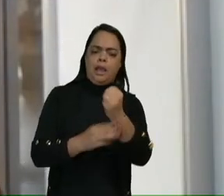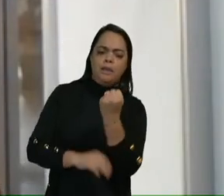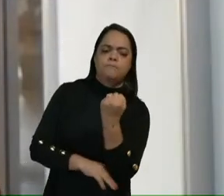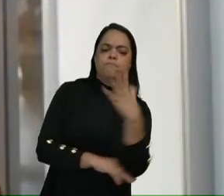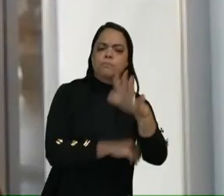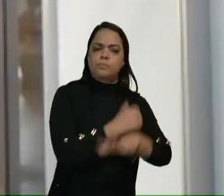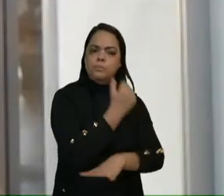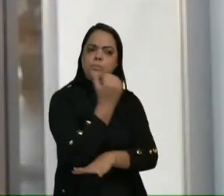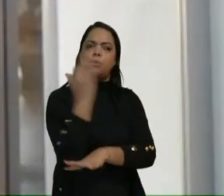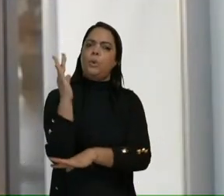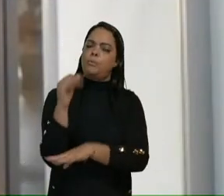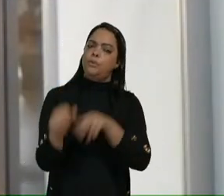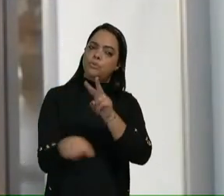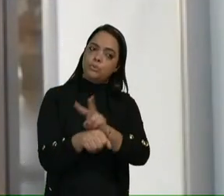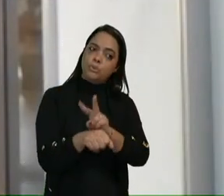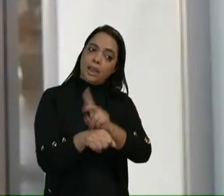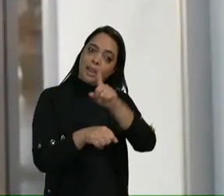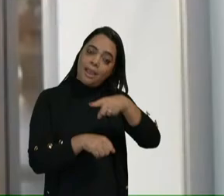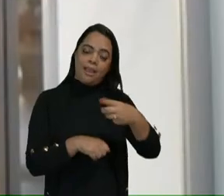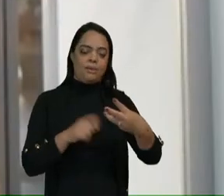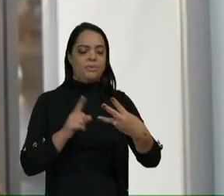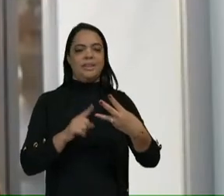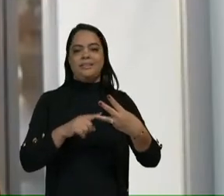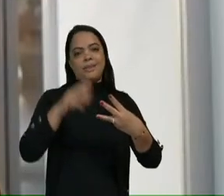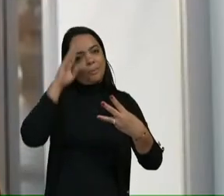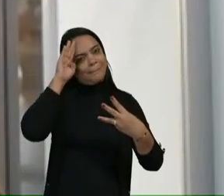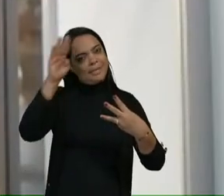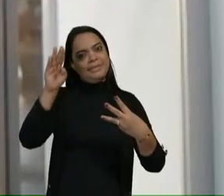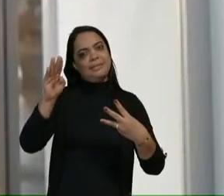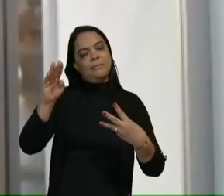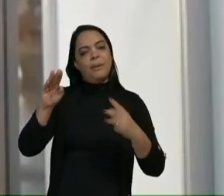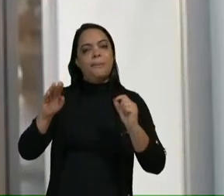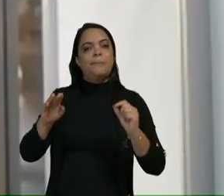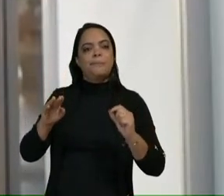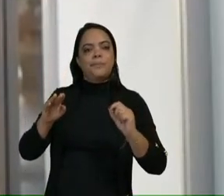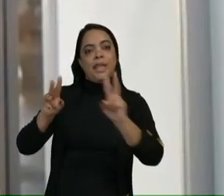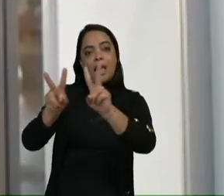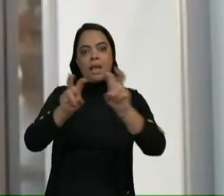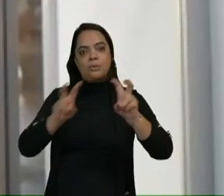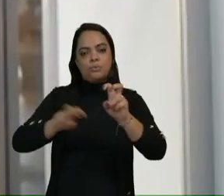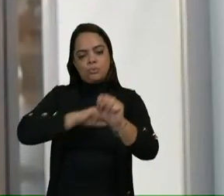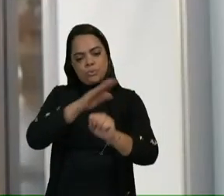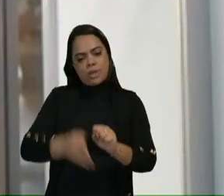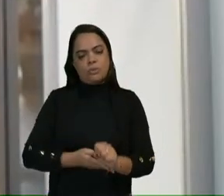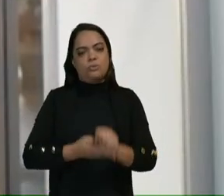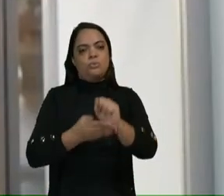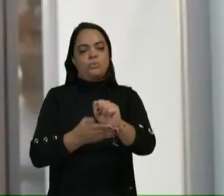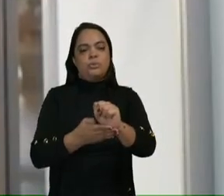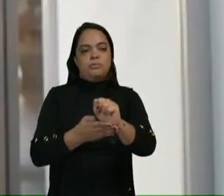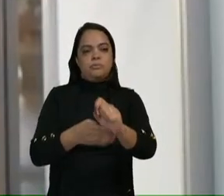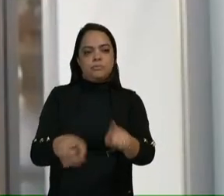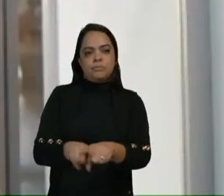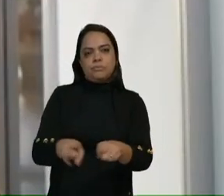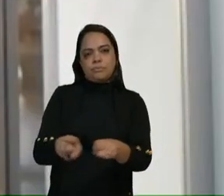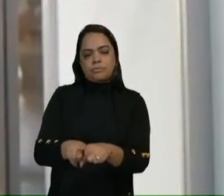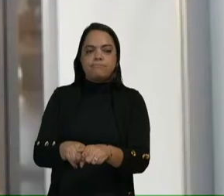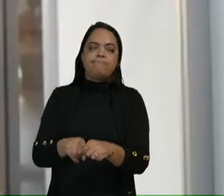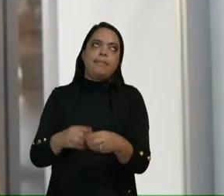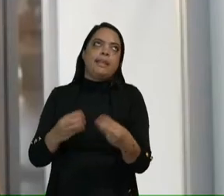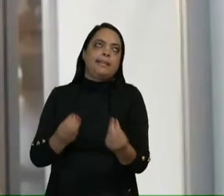de cuidado do meio ambiente, é o terceiro mais importante. Então, essa agenda da sustentabilidade e do setor demonstrar